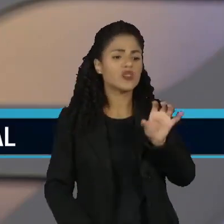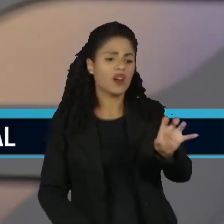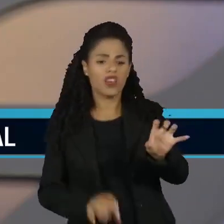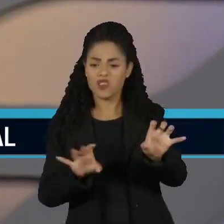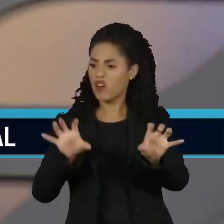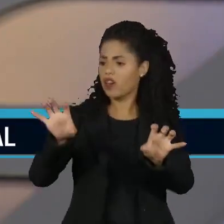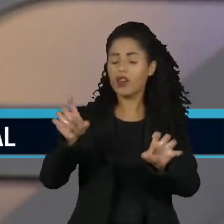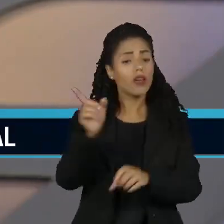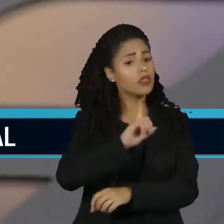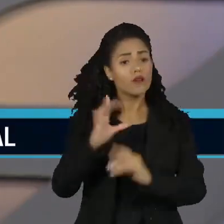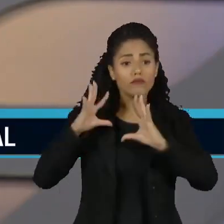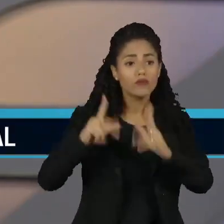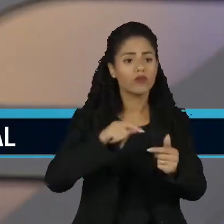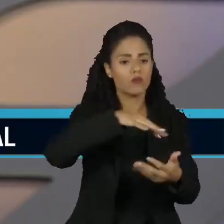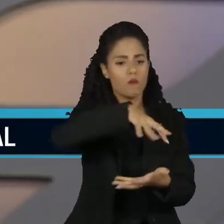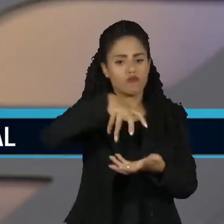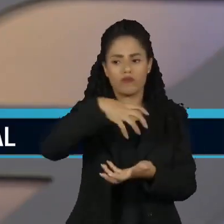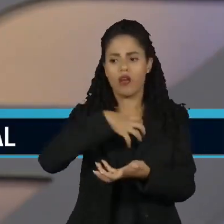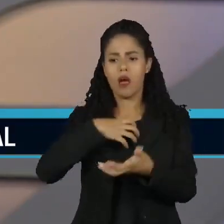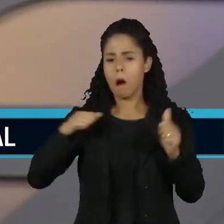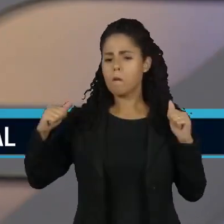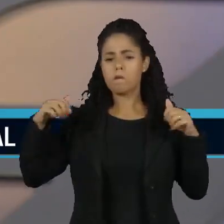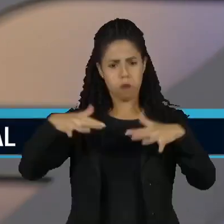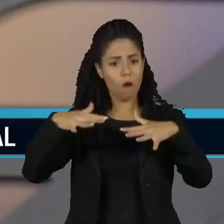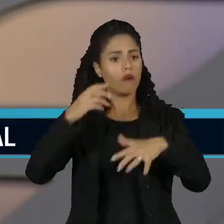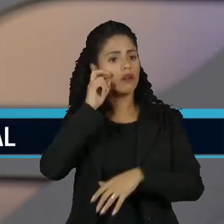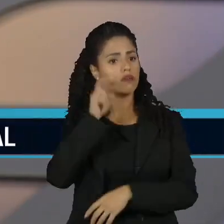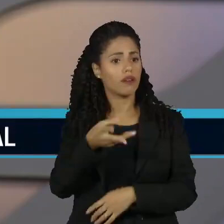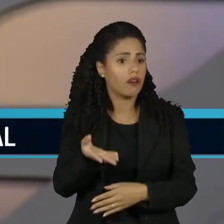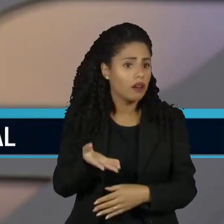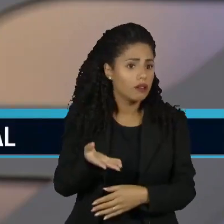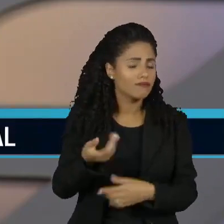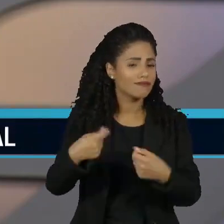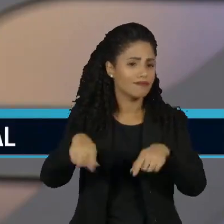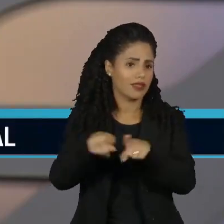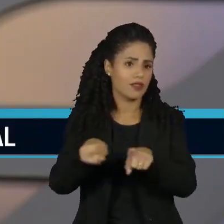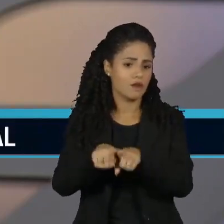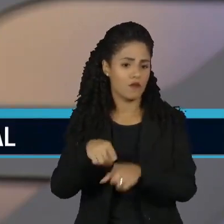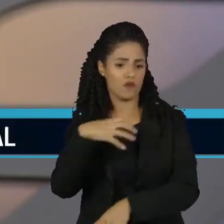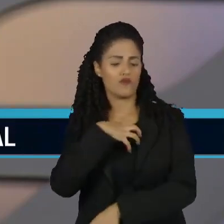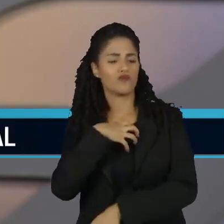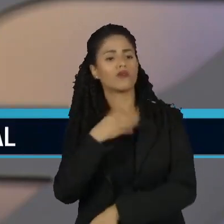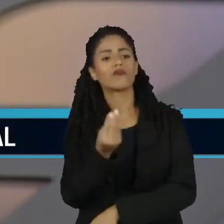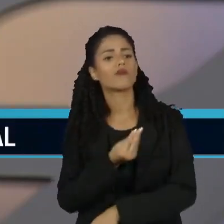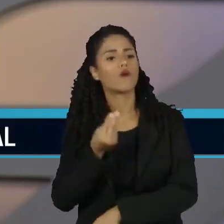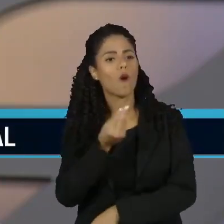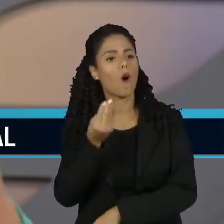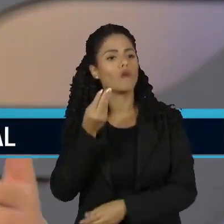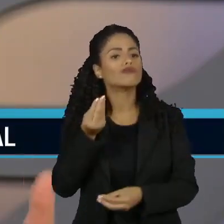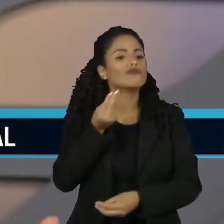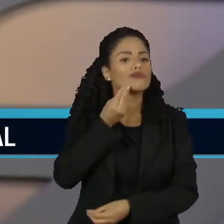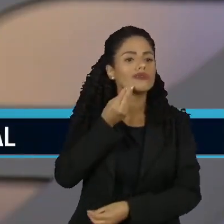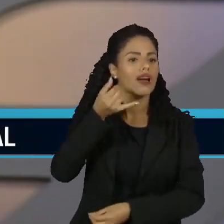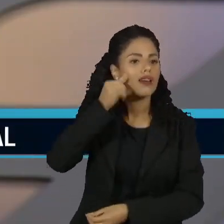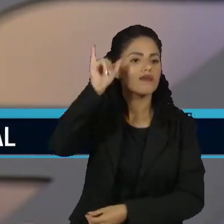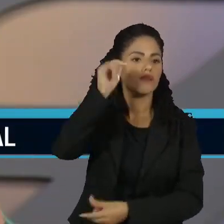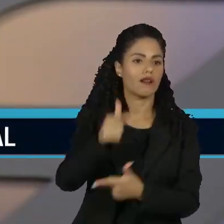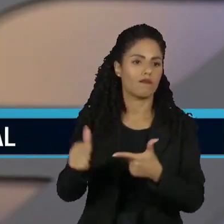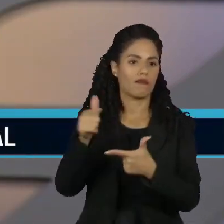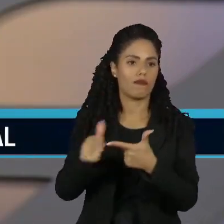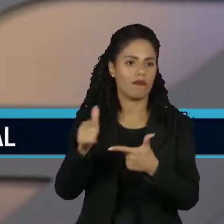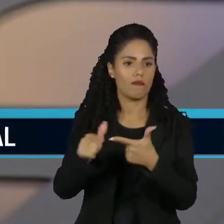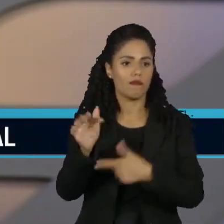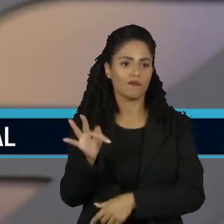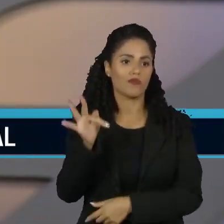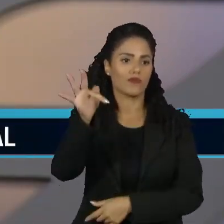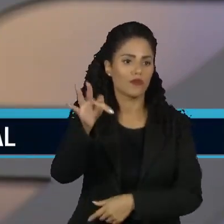intolerantes a qualquer tipo de negociação que não reveja formas de construir um sistema econômico que